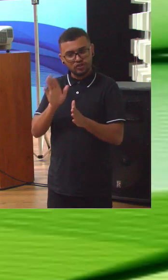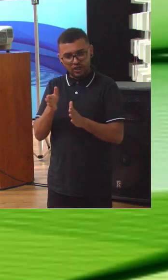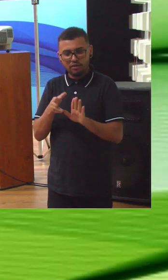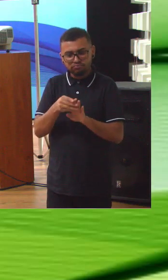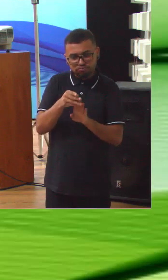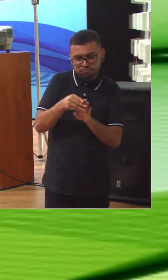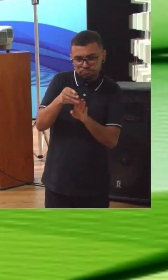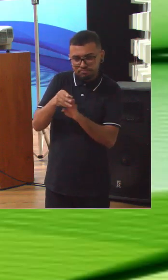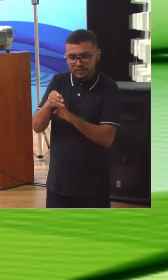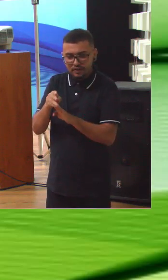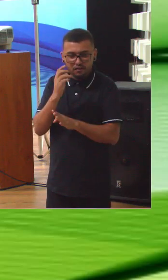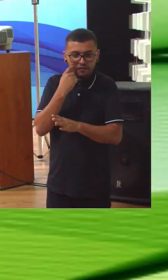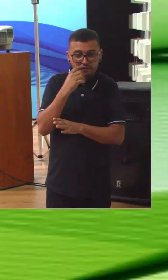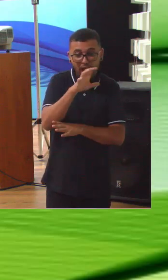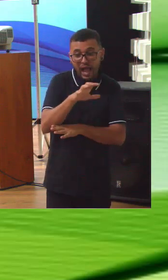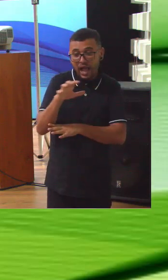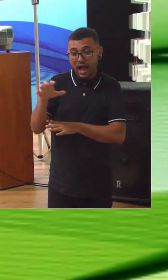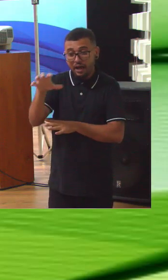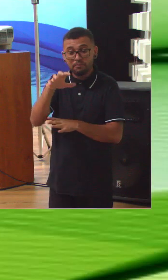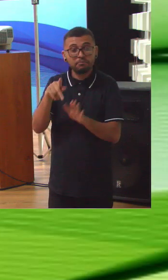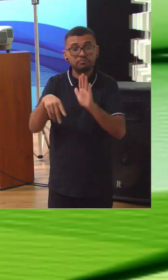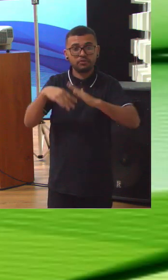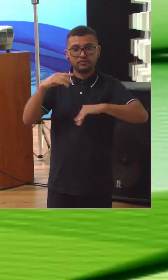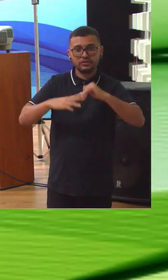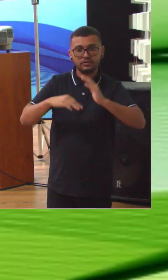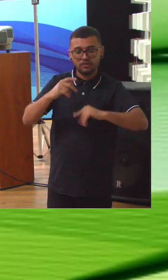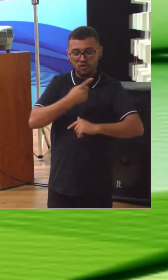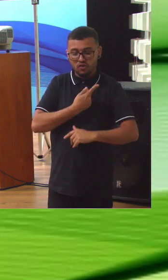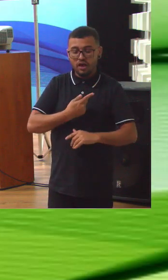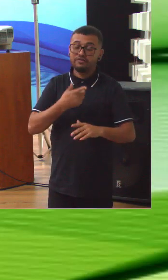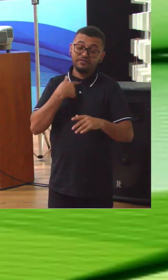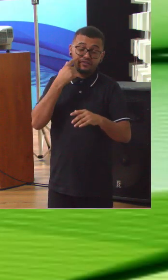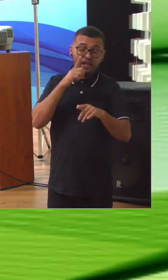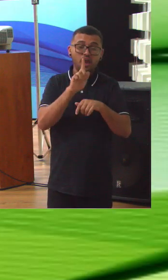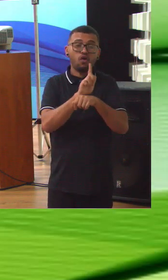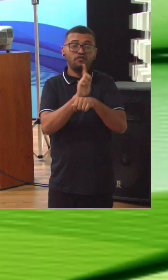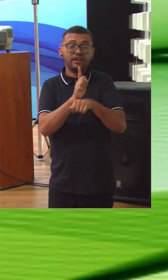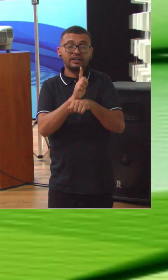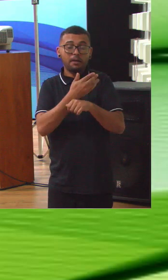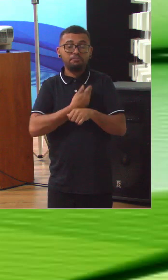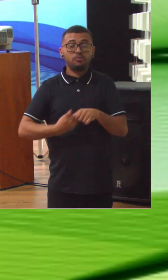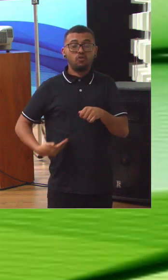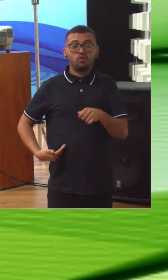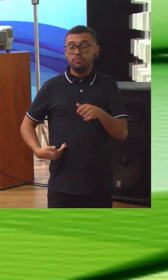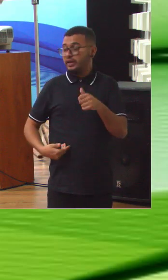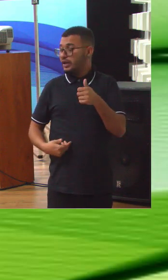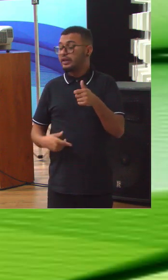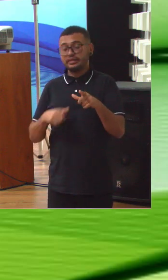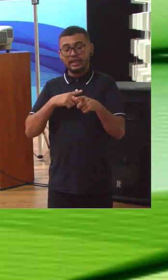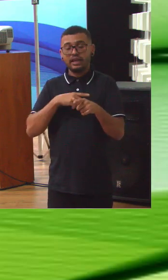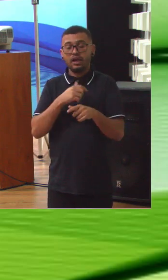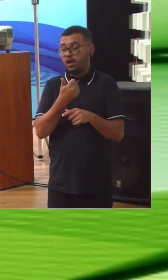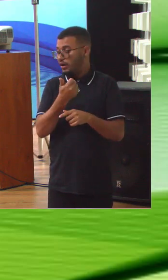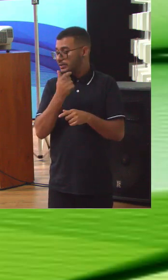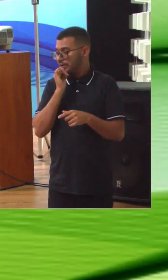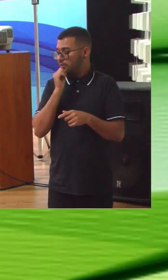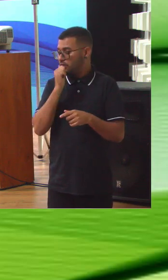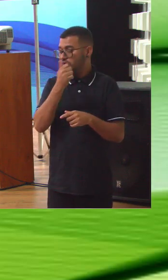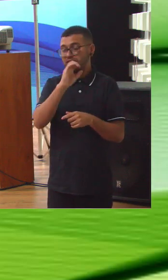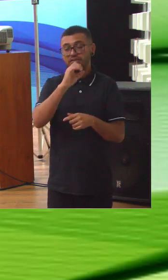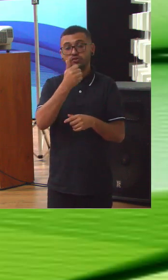para cada uma das áreas funcionais, governança pública, 12 pontos de melhoria, gestão de pessoas, 11 pontos de melhoria,